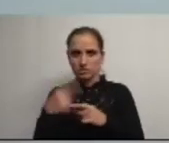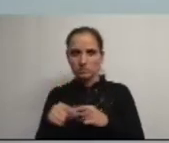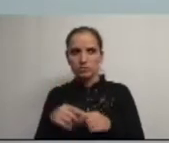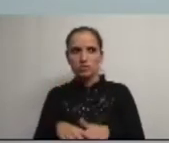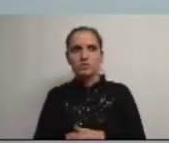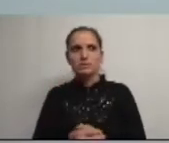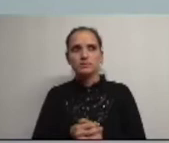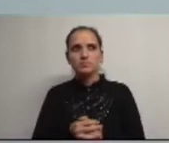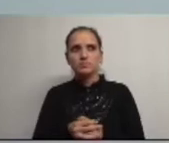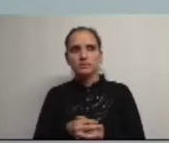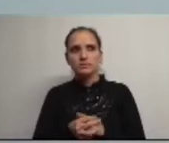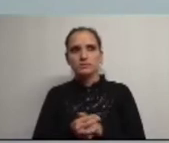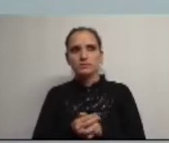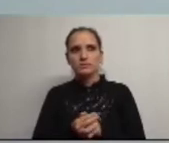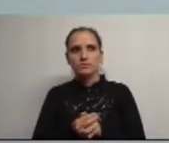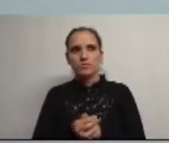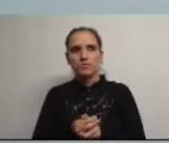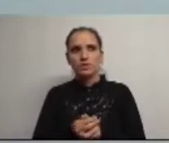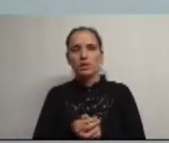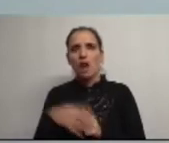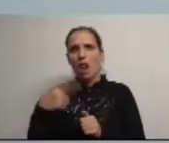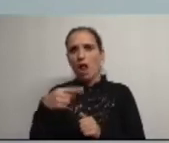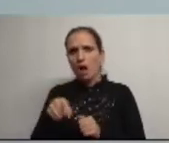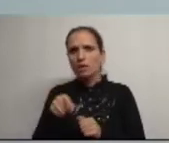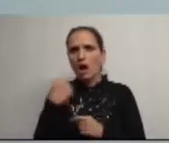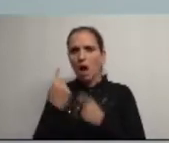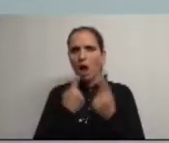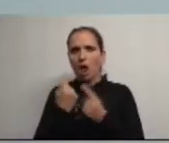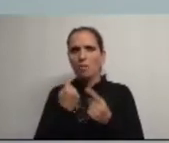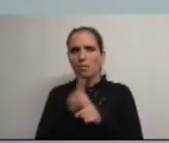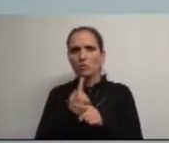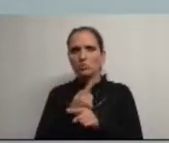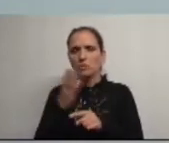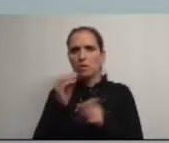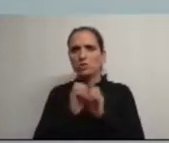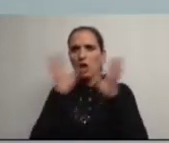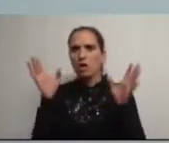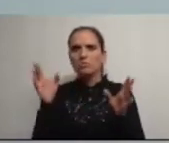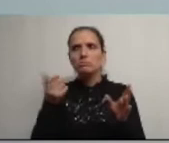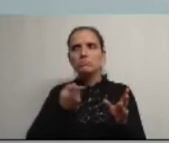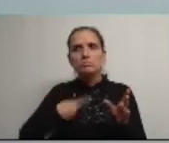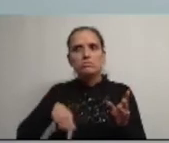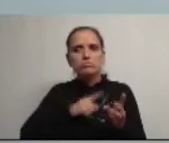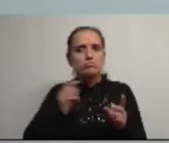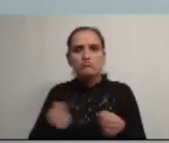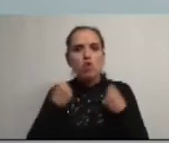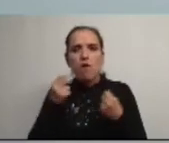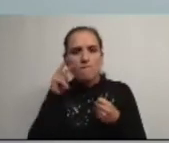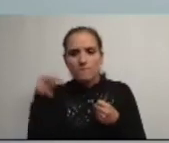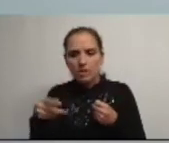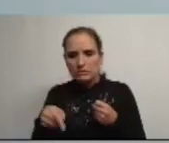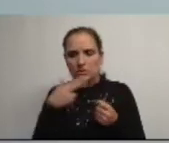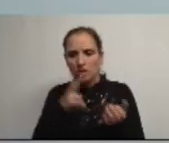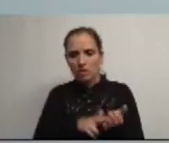verificar ao longo dos últimos anos haverá aqui algo de mais claro que não tenhamos nós conseguido retirar desta